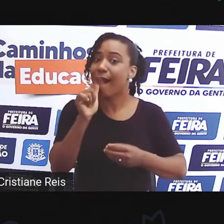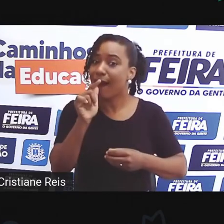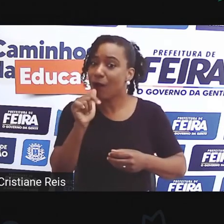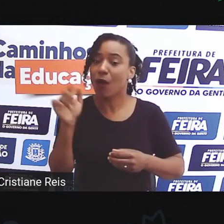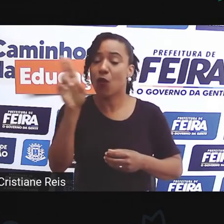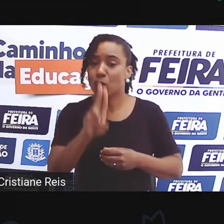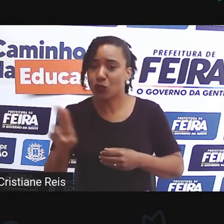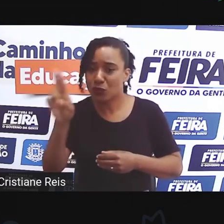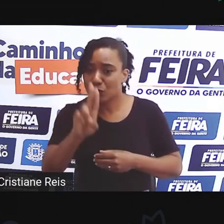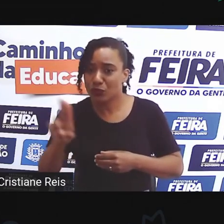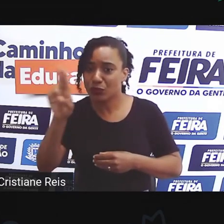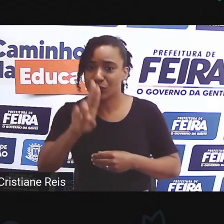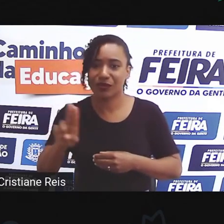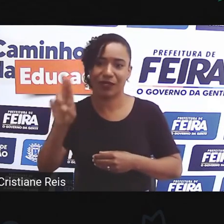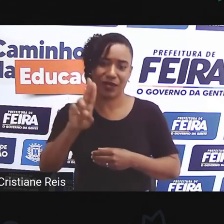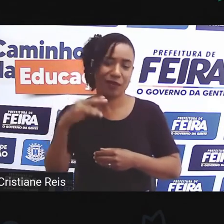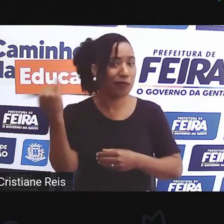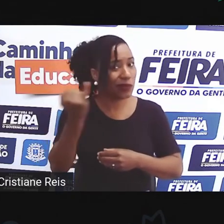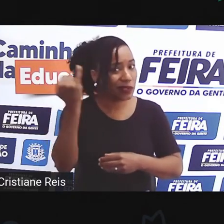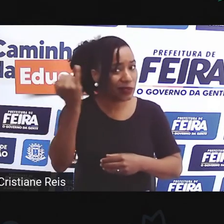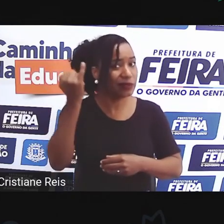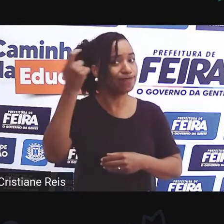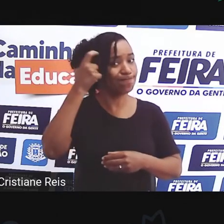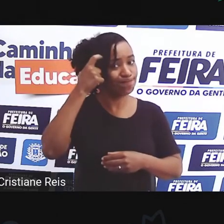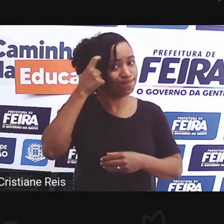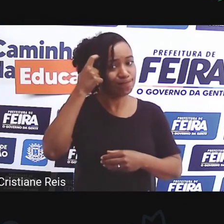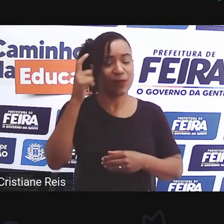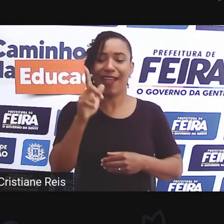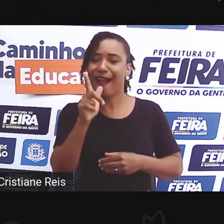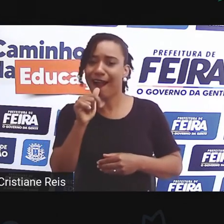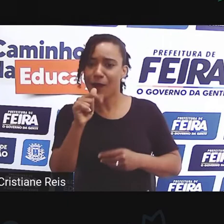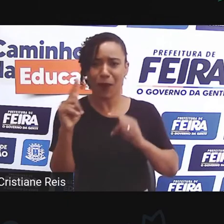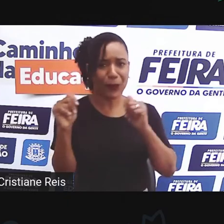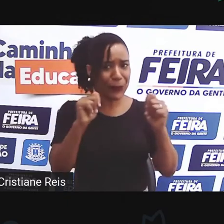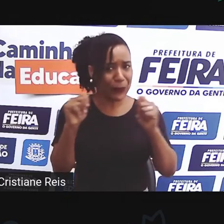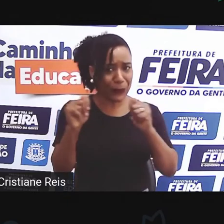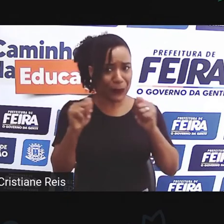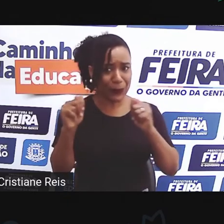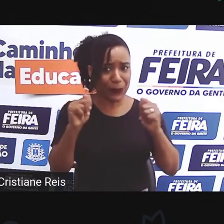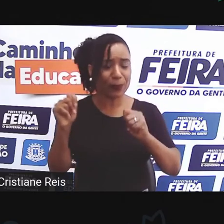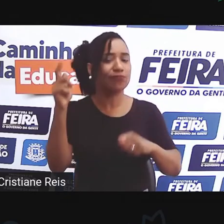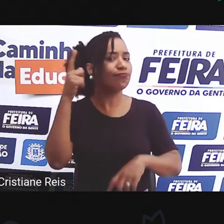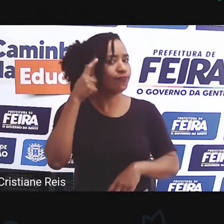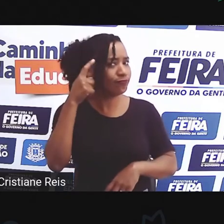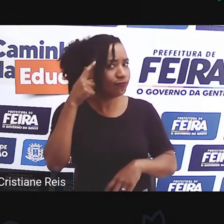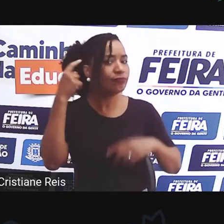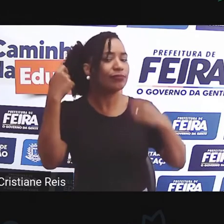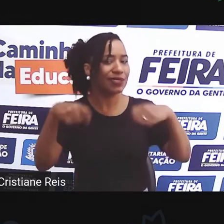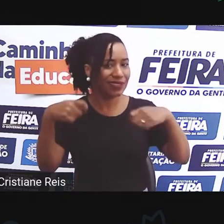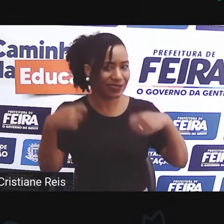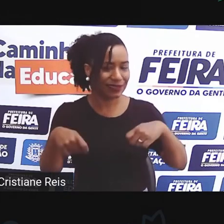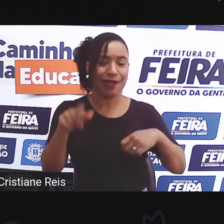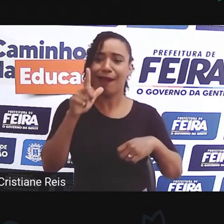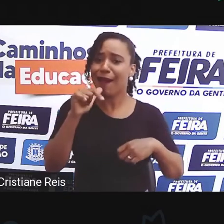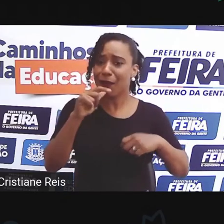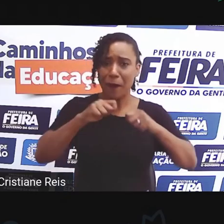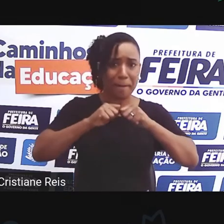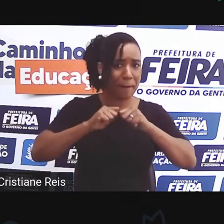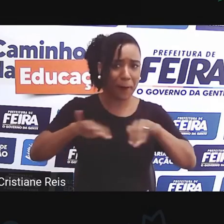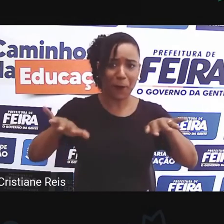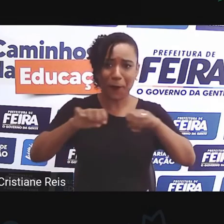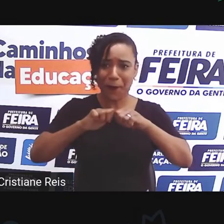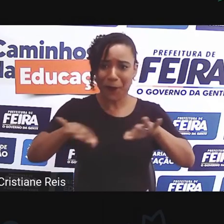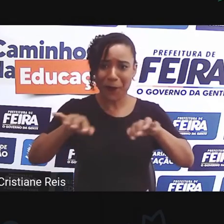essa água de forma consciente. Isso mesmo! Evitando desperdício. É!